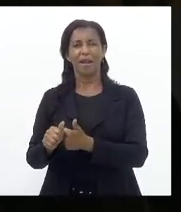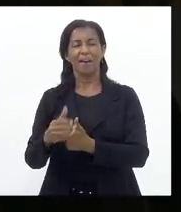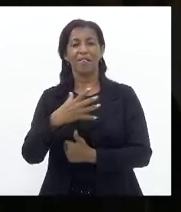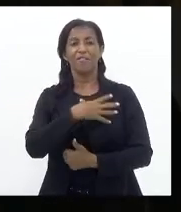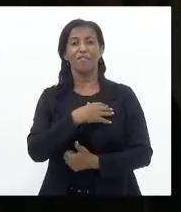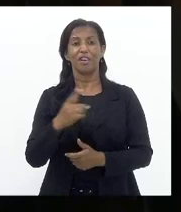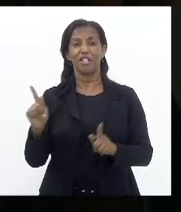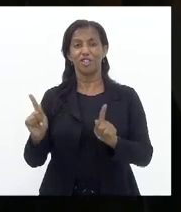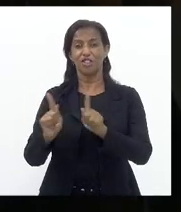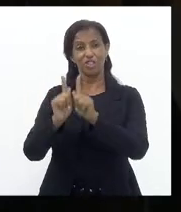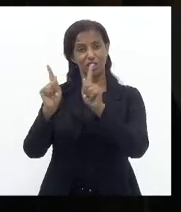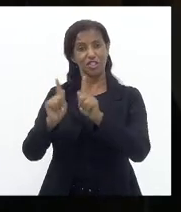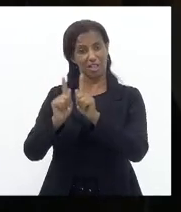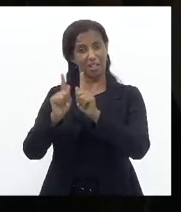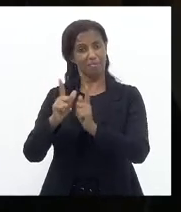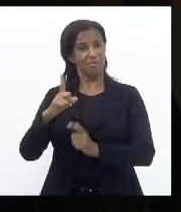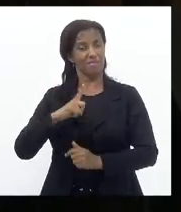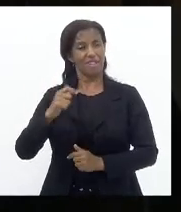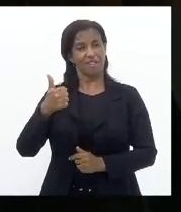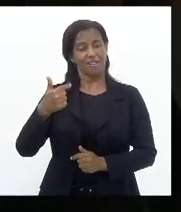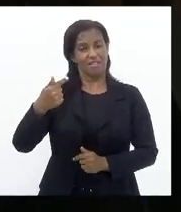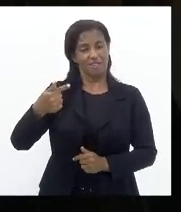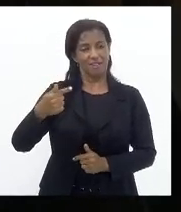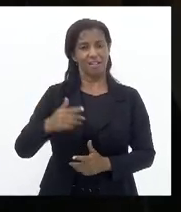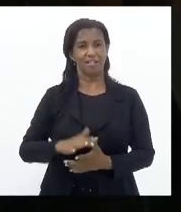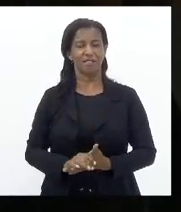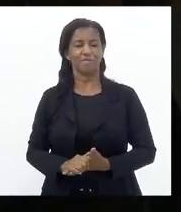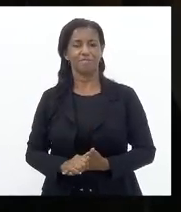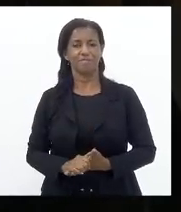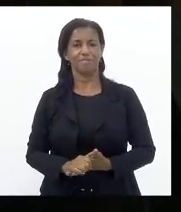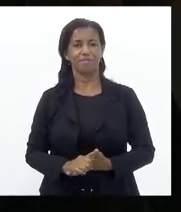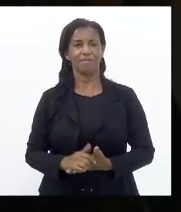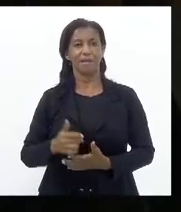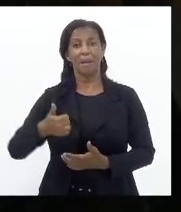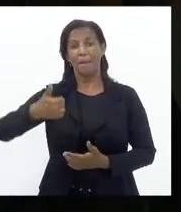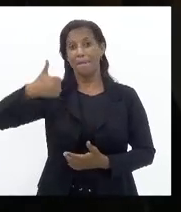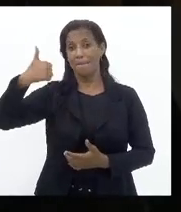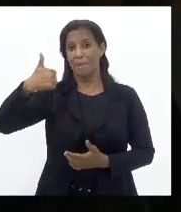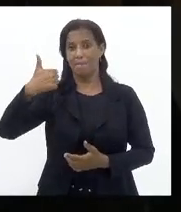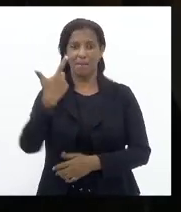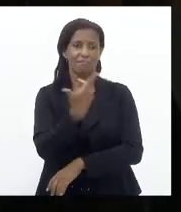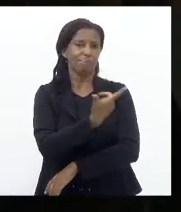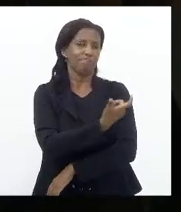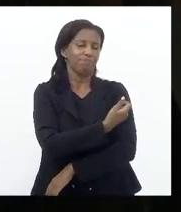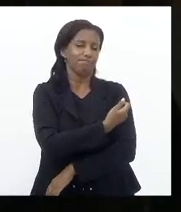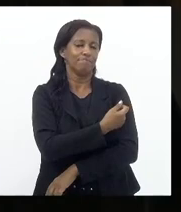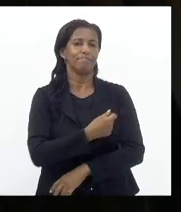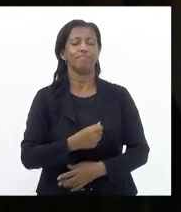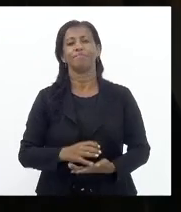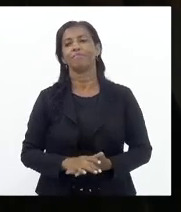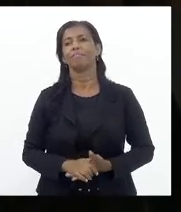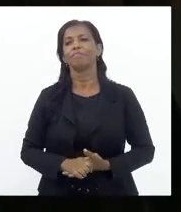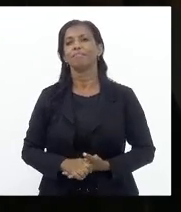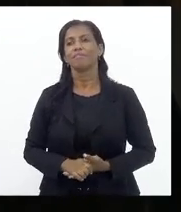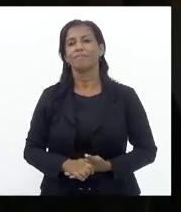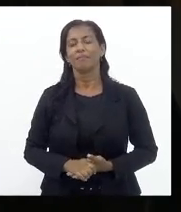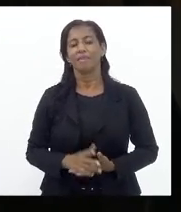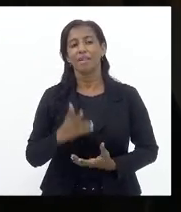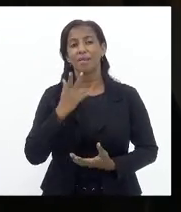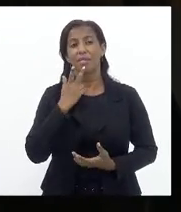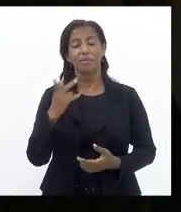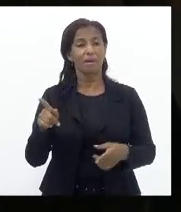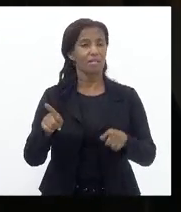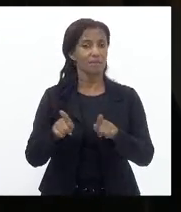Que também Têm 17 anos Nessa Primeira dose Da vacinação Não é? E dizer